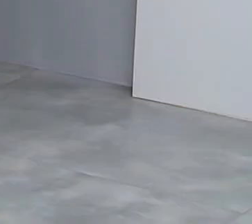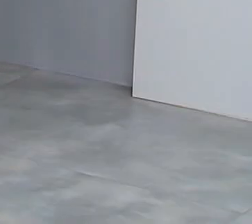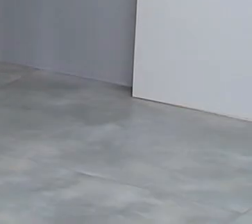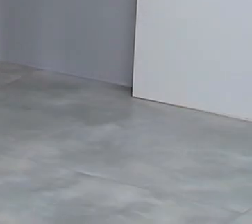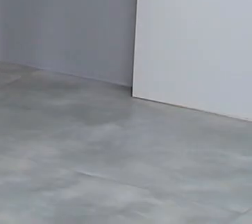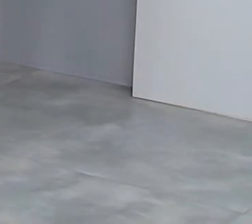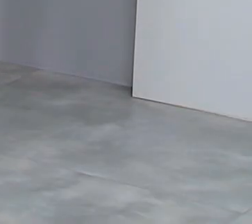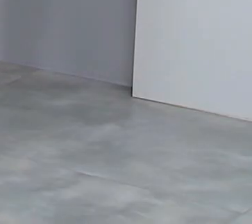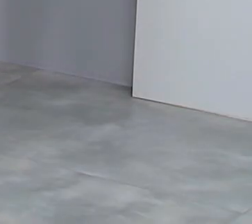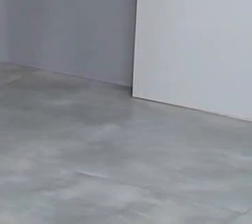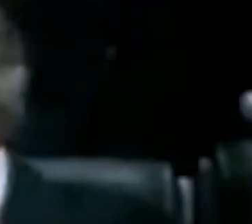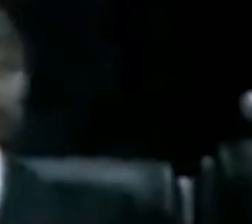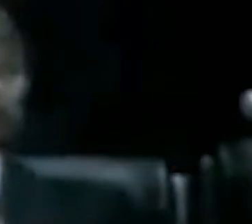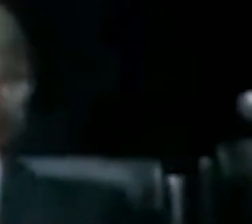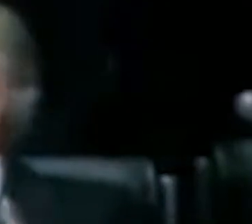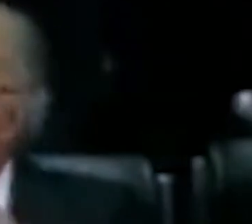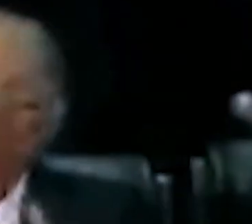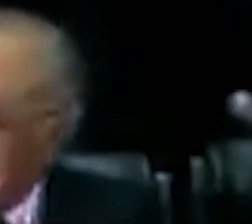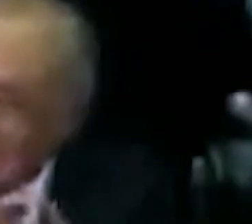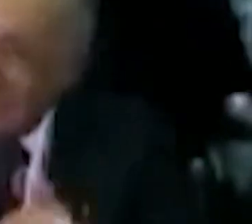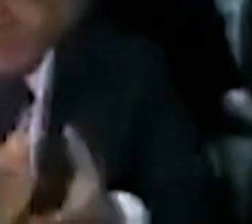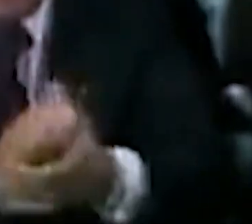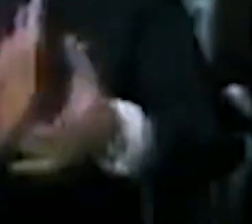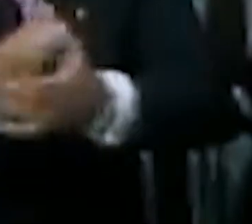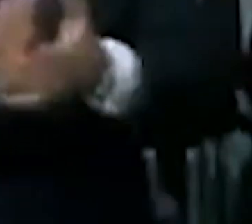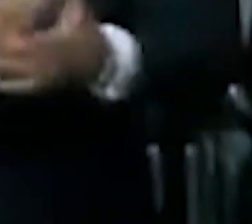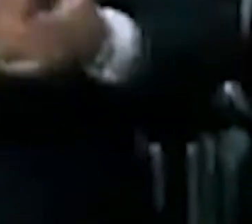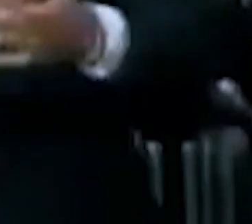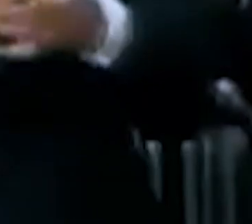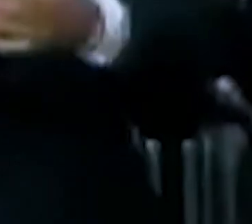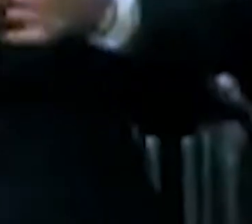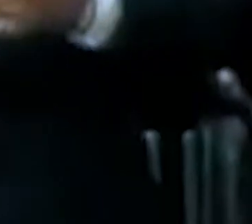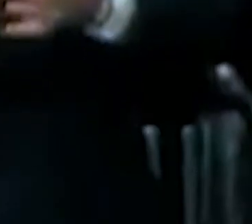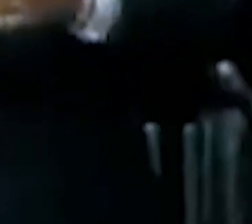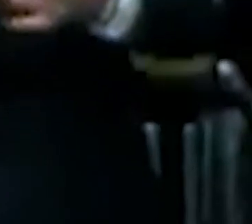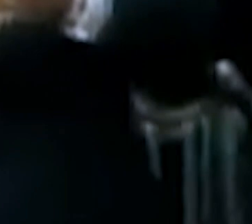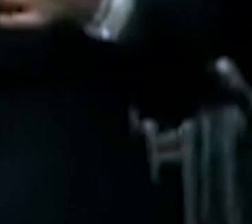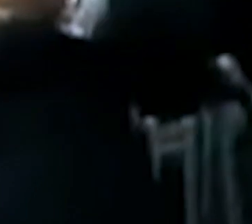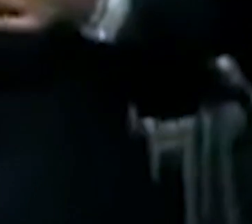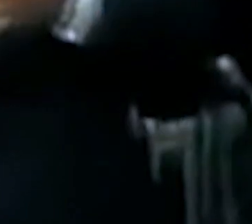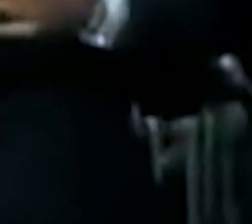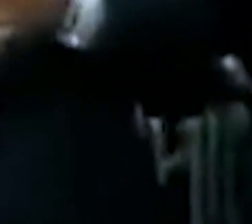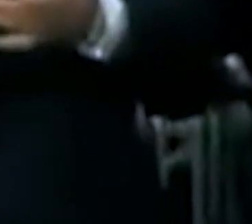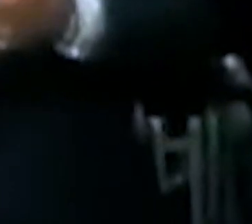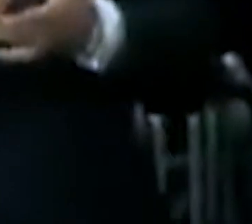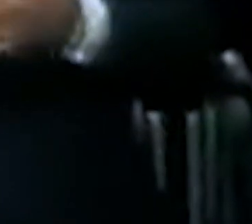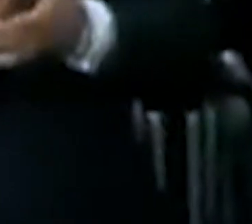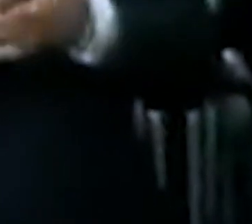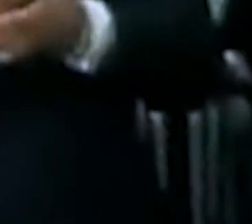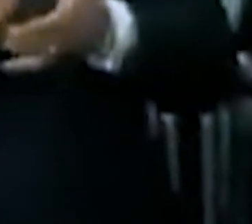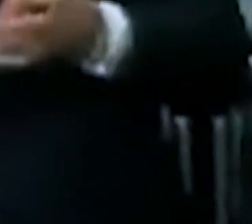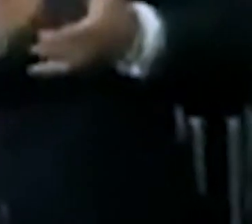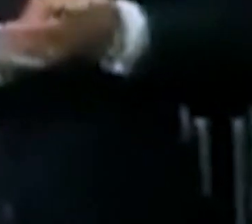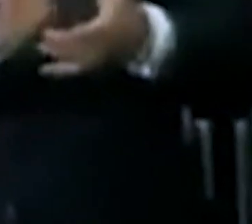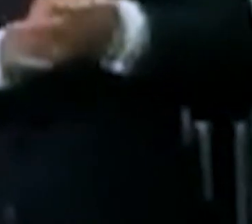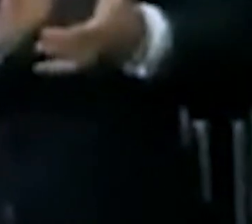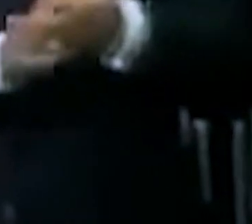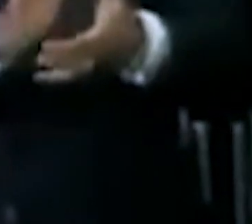O documento da liberdade, da dignidade, da democracia,